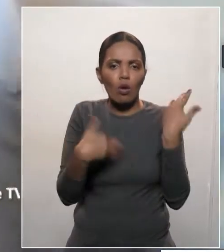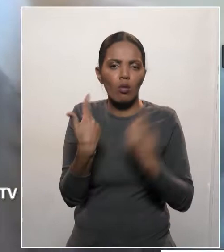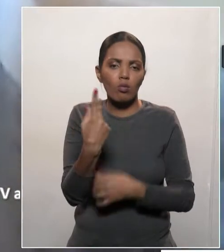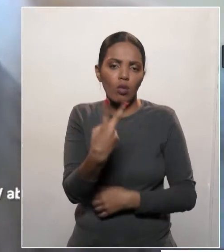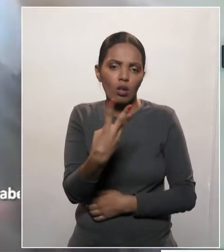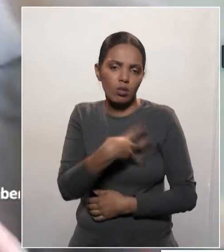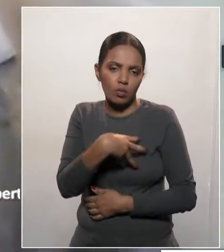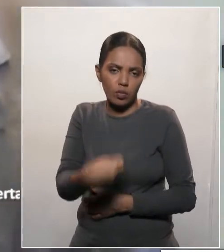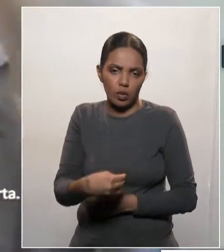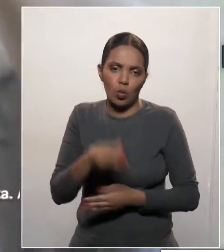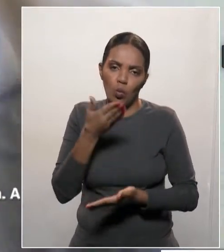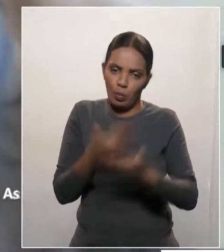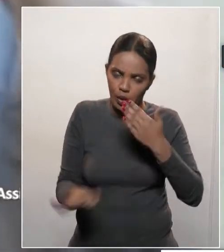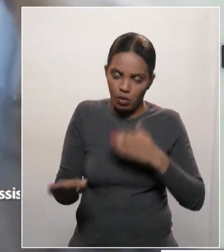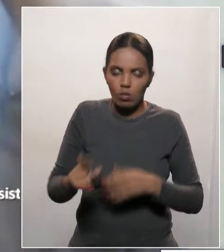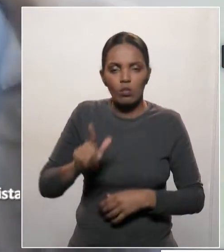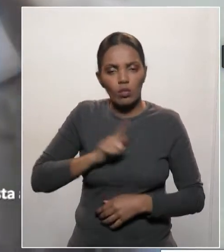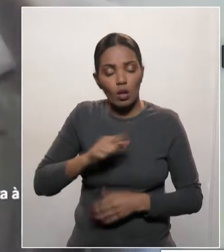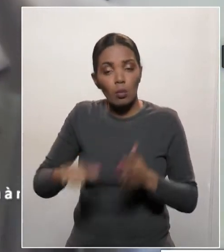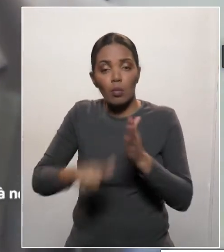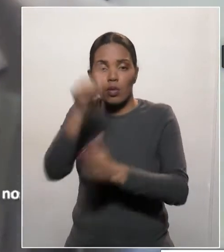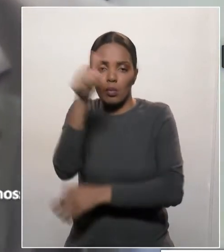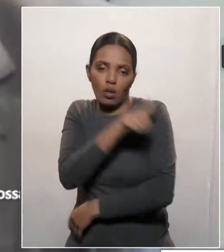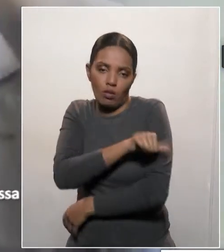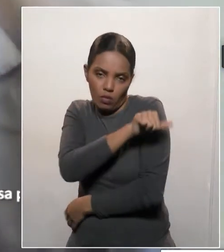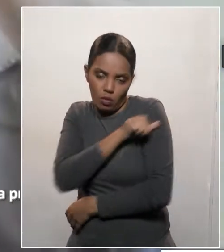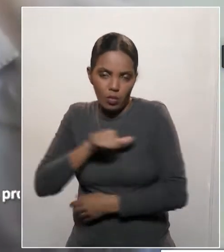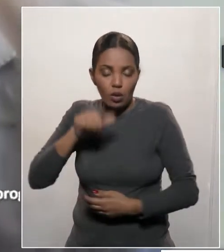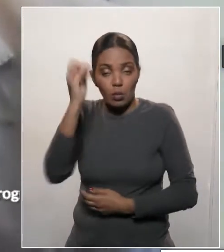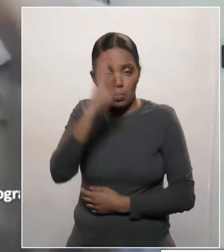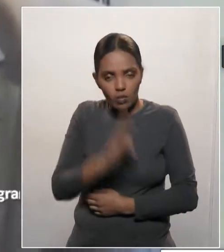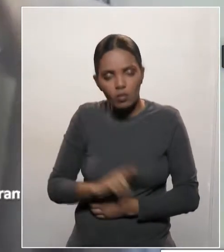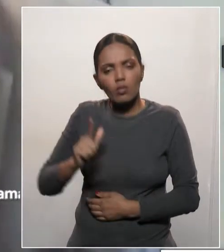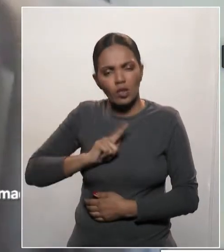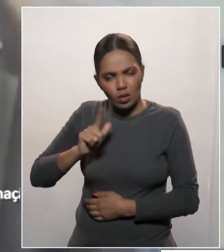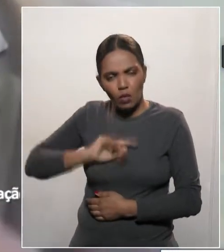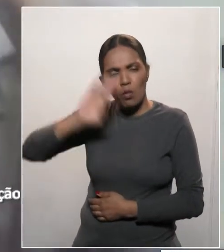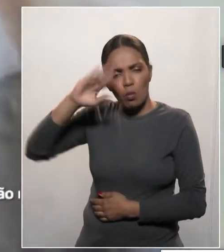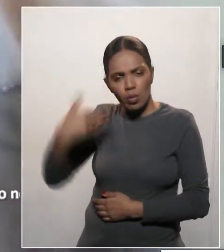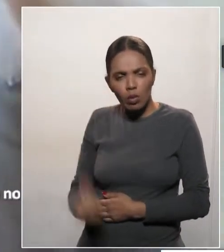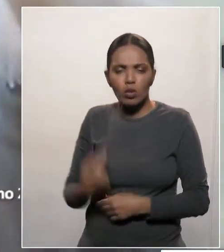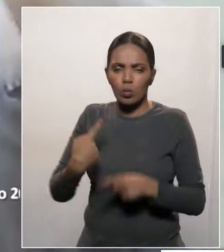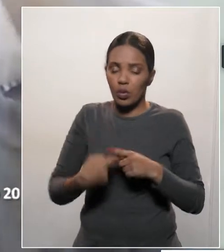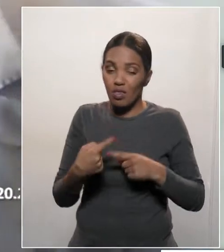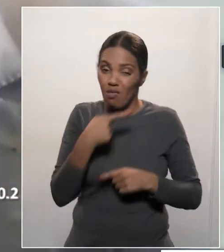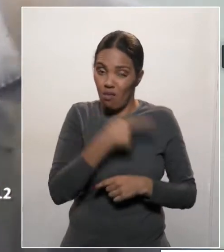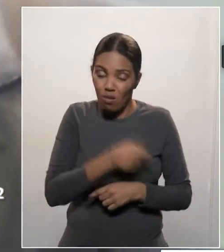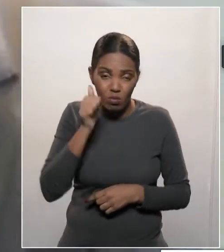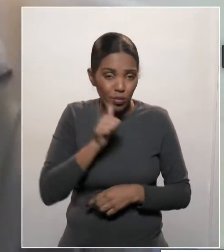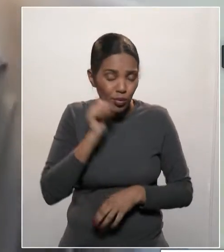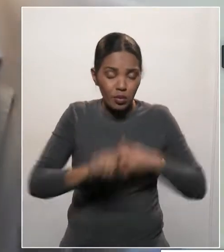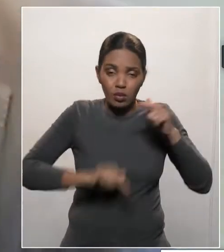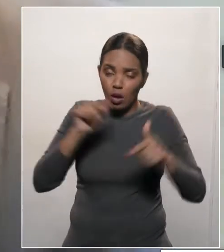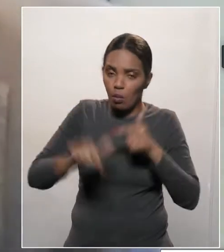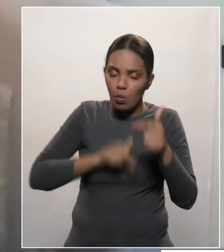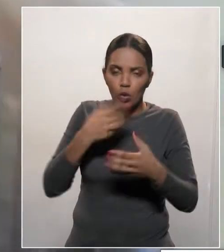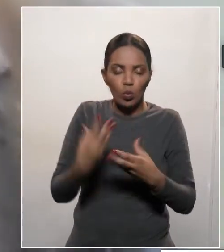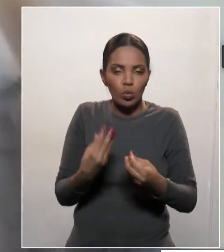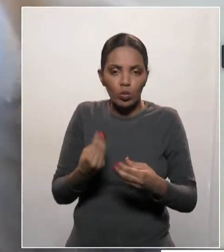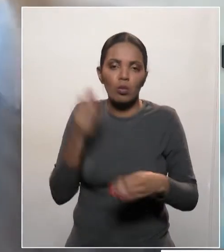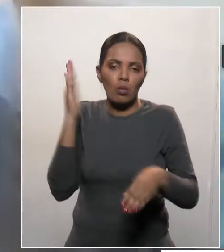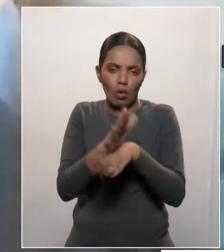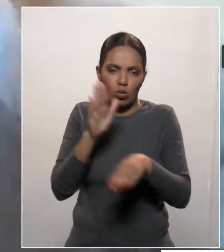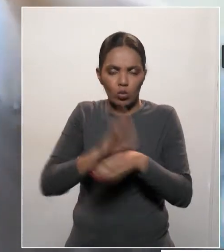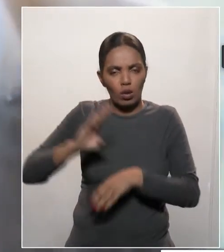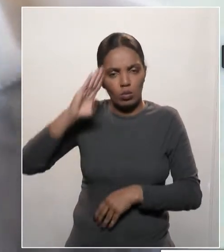Brasil. Recebeu muitas homenagens quando acabou o conflito por conta de todo o trabalho que ela fez em prol dos